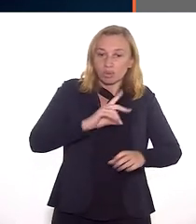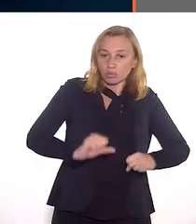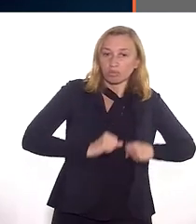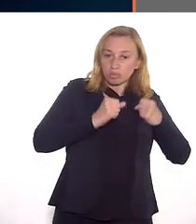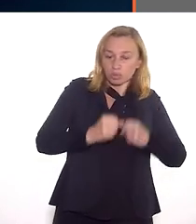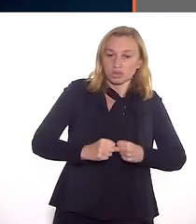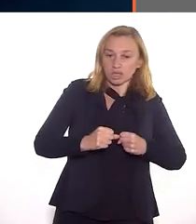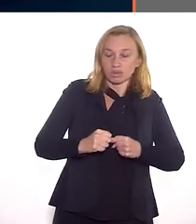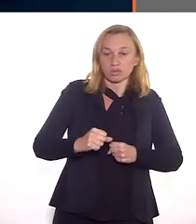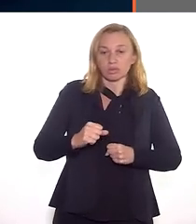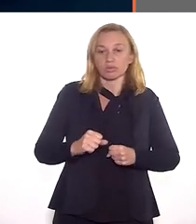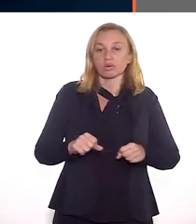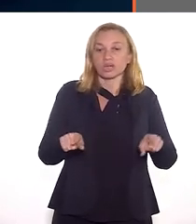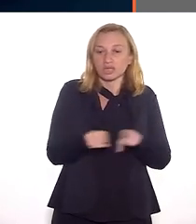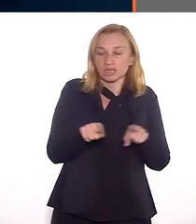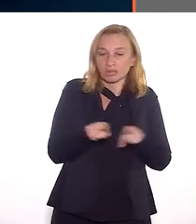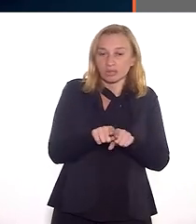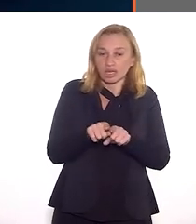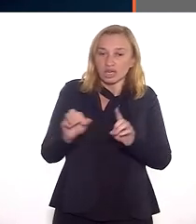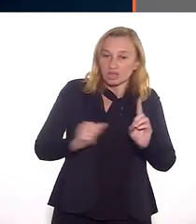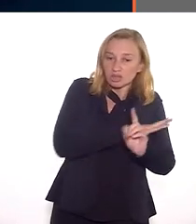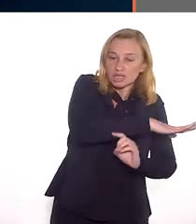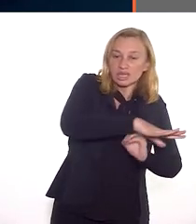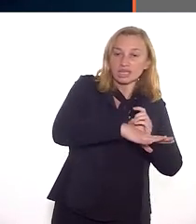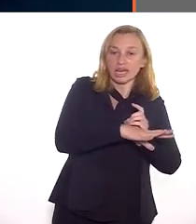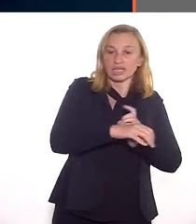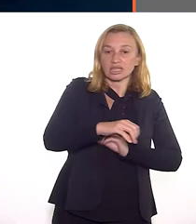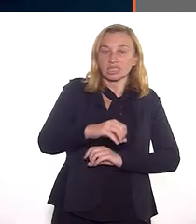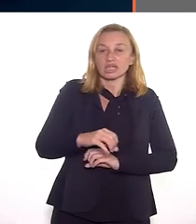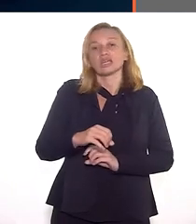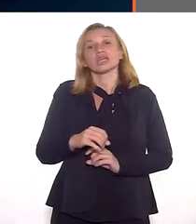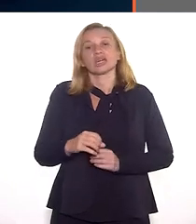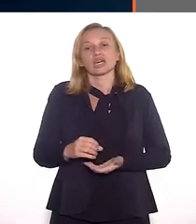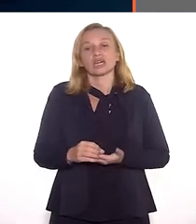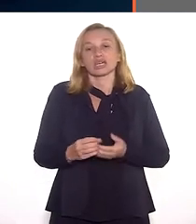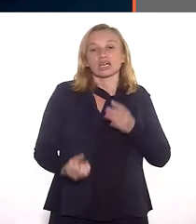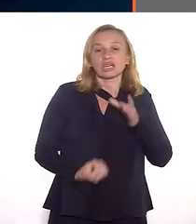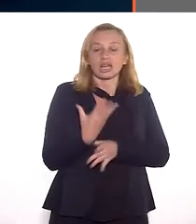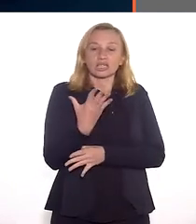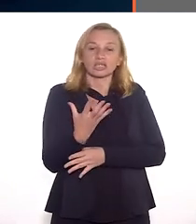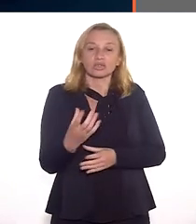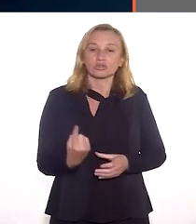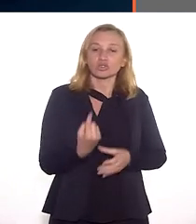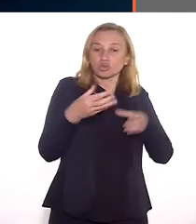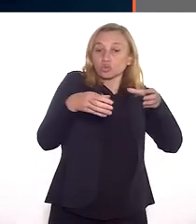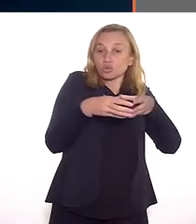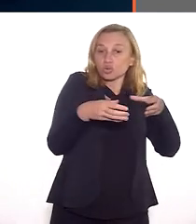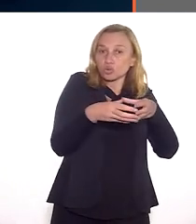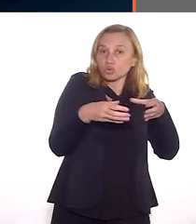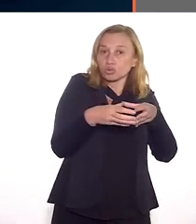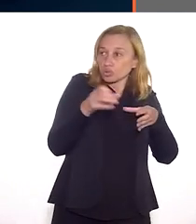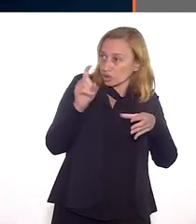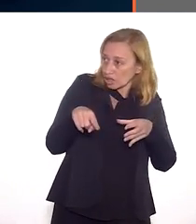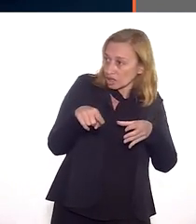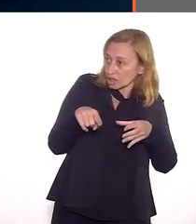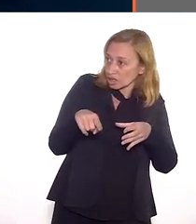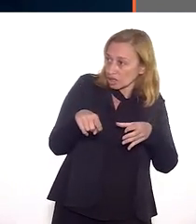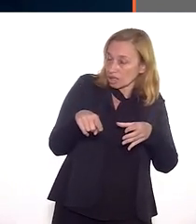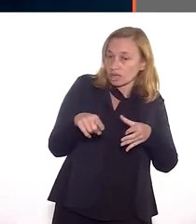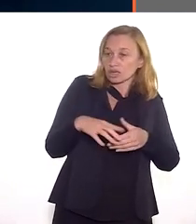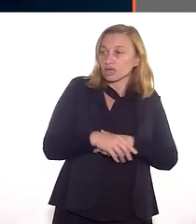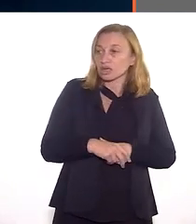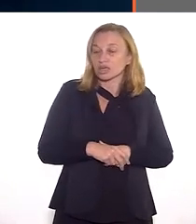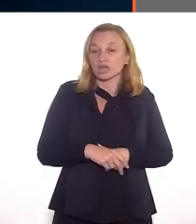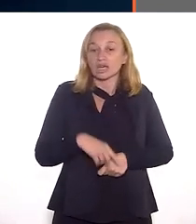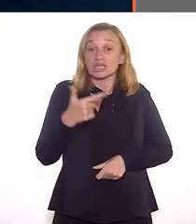articuladas pelo próprio poder público, em parceria também com a sociedade civil, para a criação de um comitê de monitoramento,